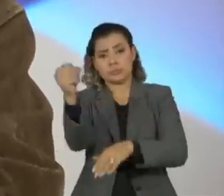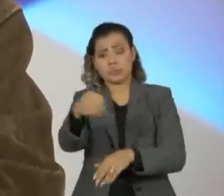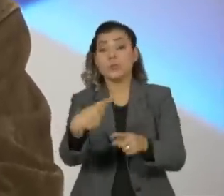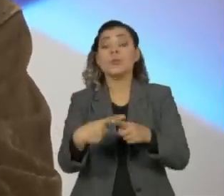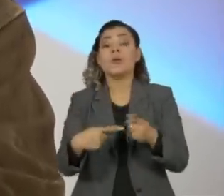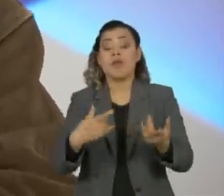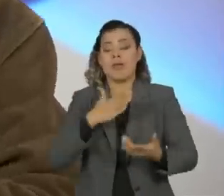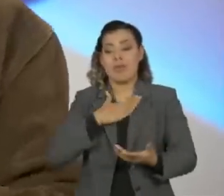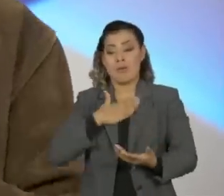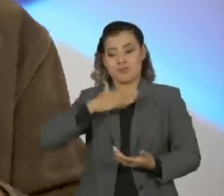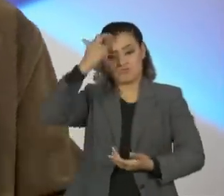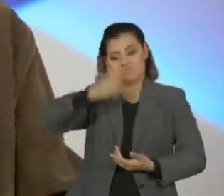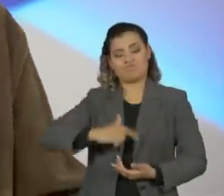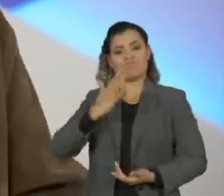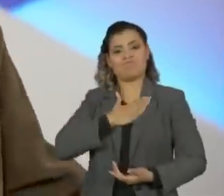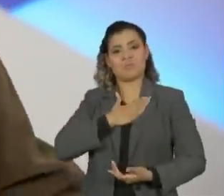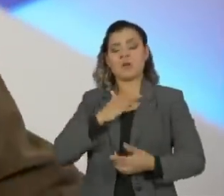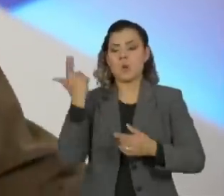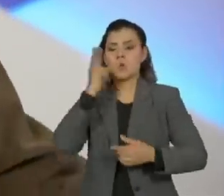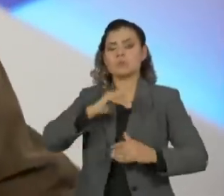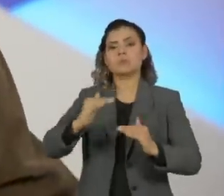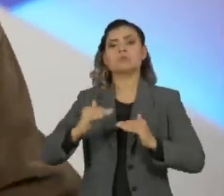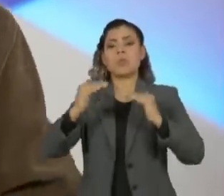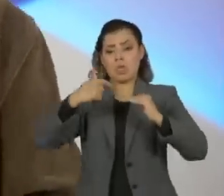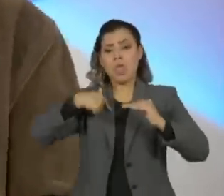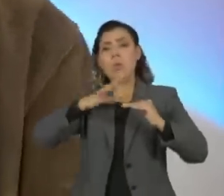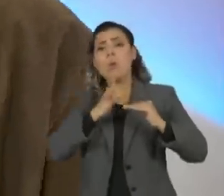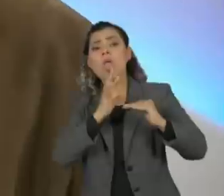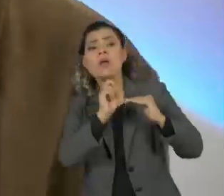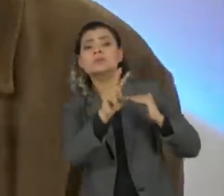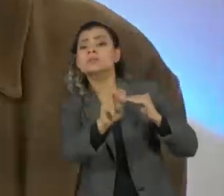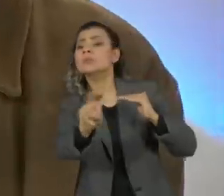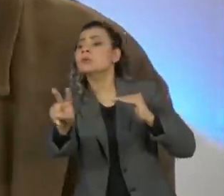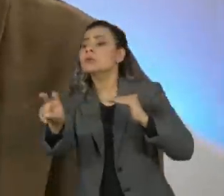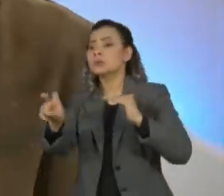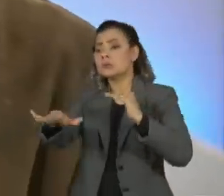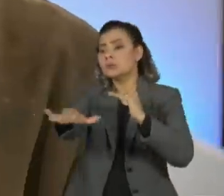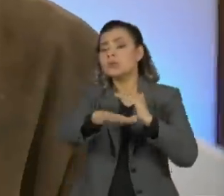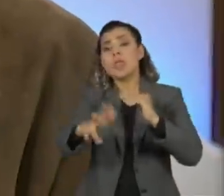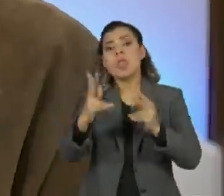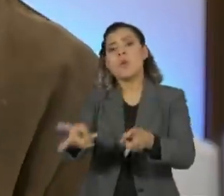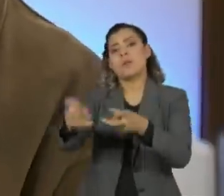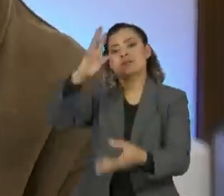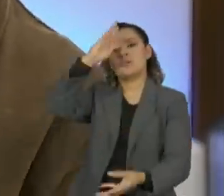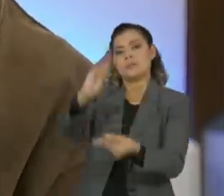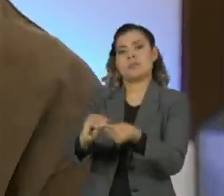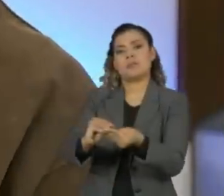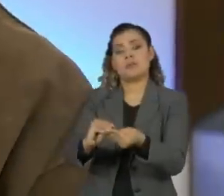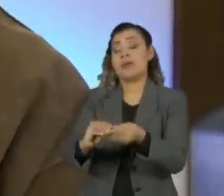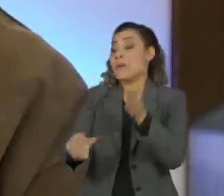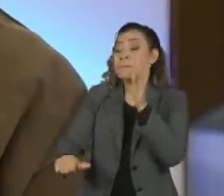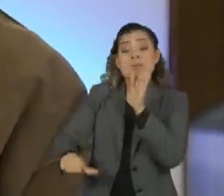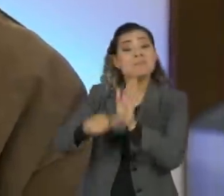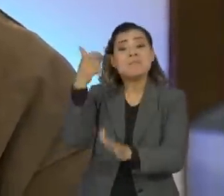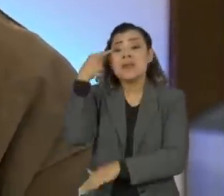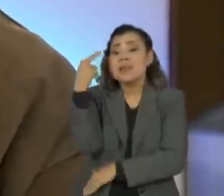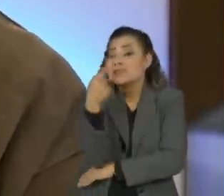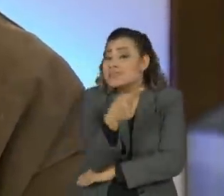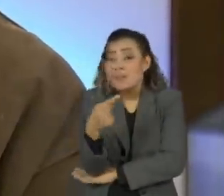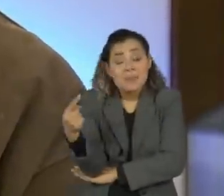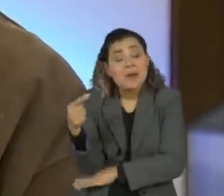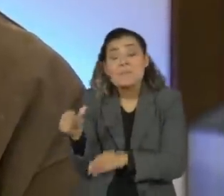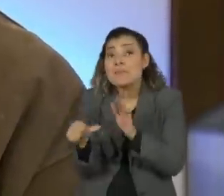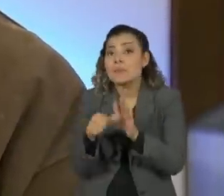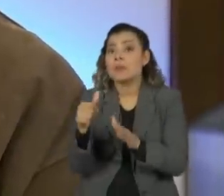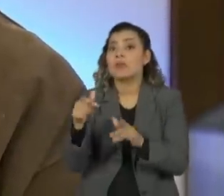tenho uma autoridade que, além de conhecer, eu percebi isso justamente quando, na primeira semana, quem